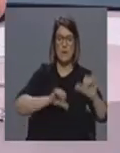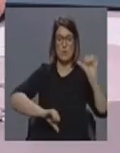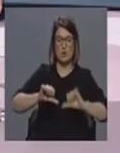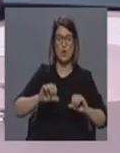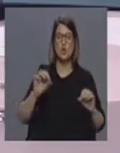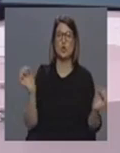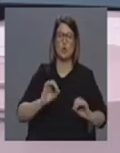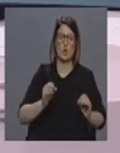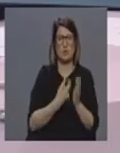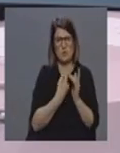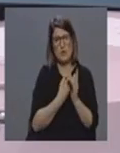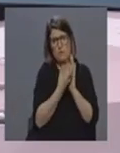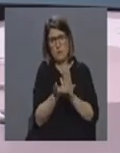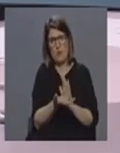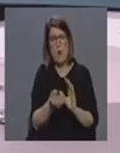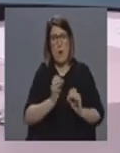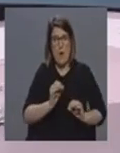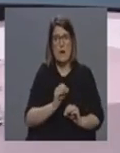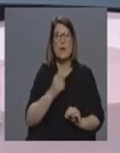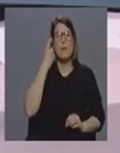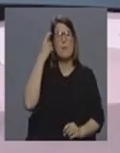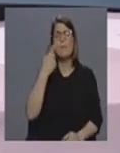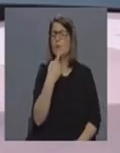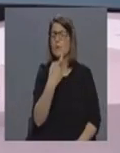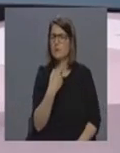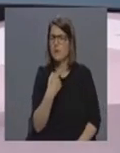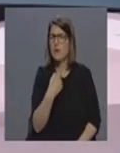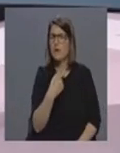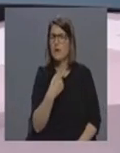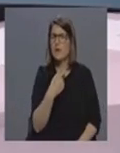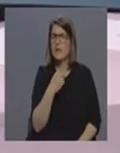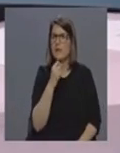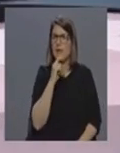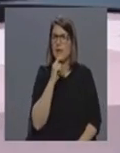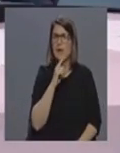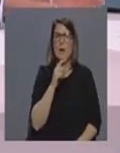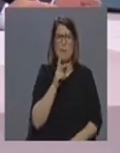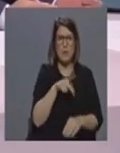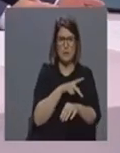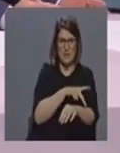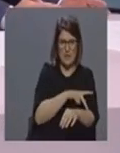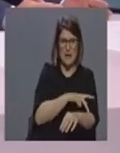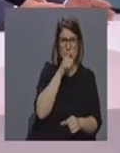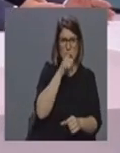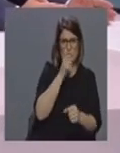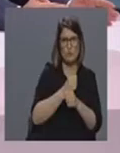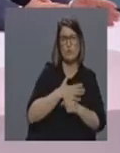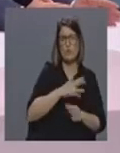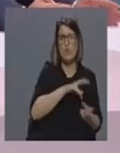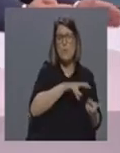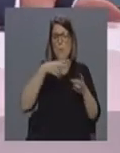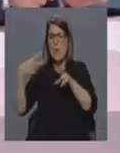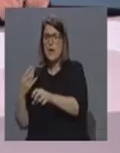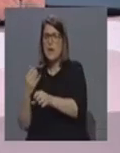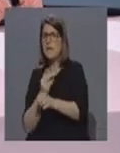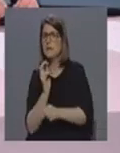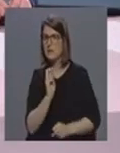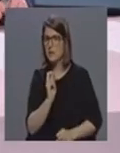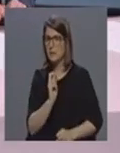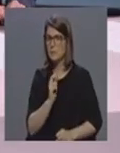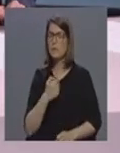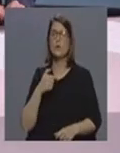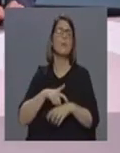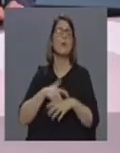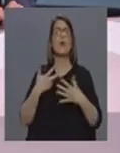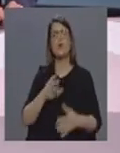tudo mais a minha questão ia no sentido de reforço por via de Ponta Elegada reforçar o hospital da terceira neste momento eu vou lhe dizer uma